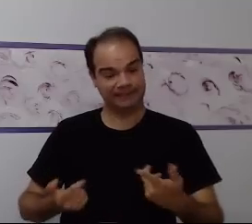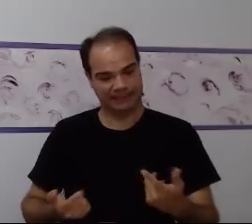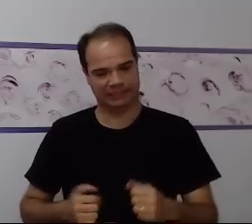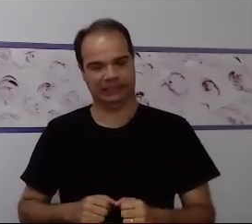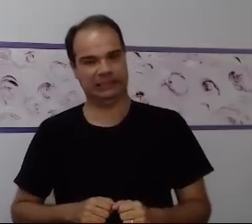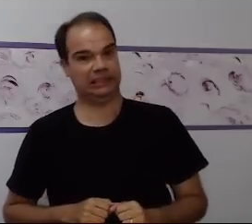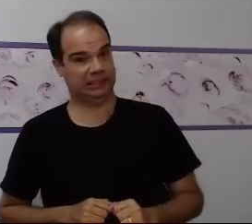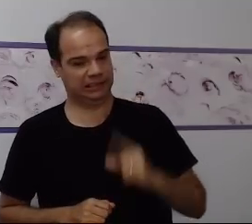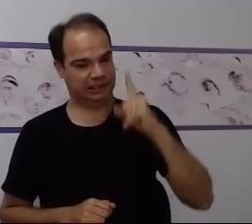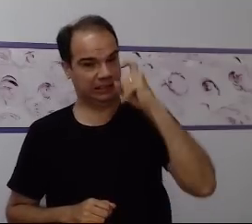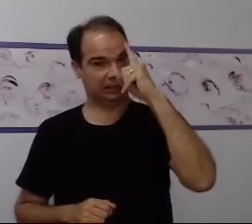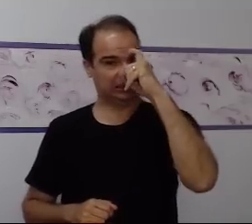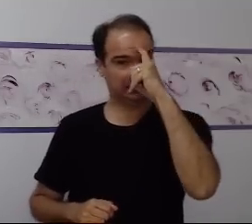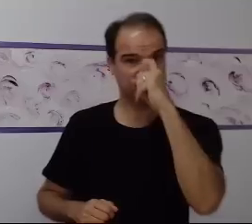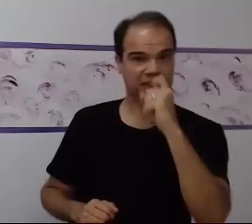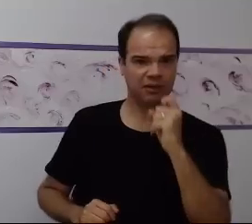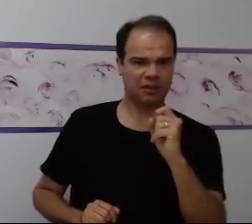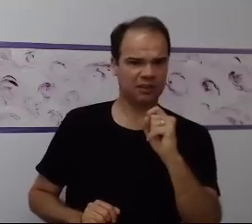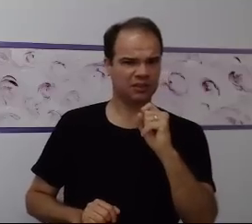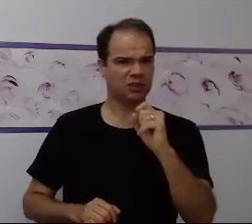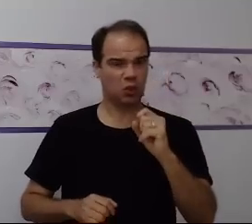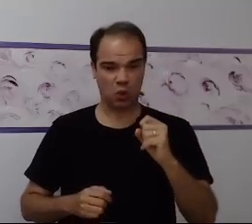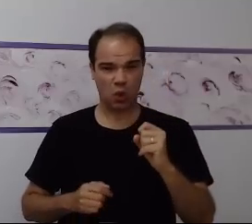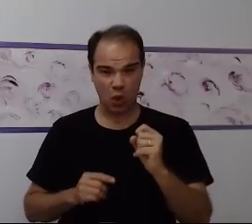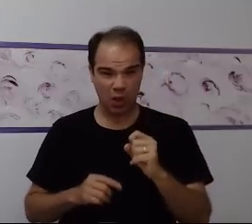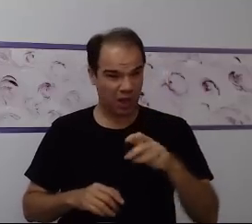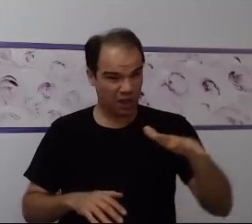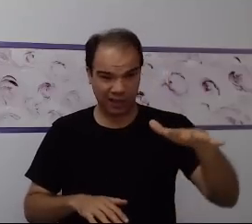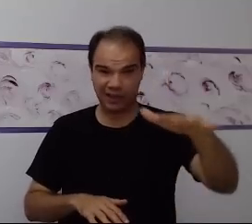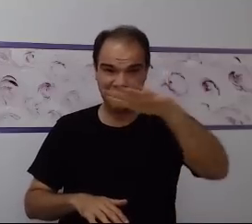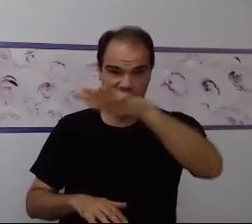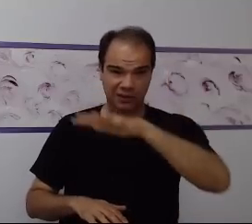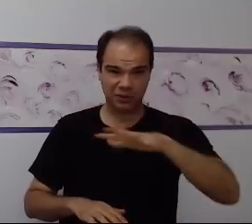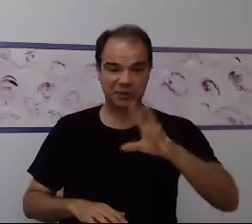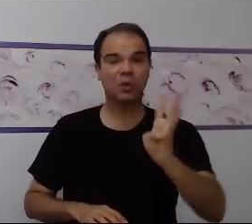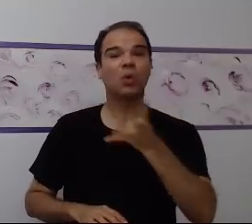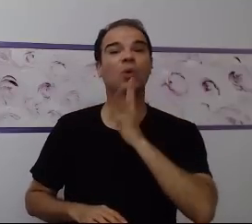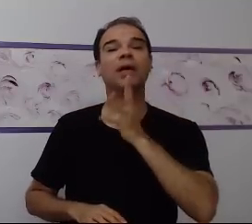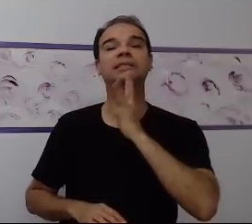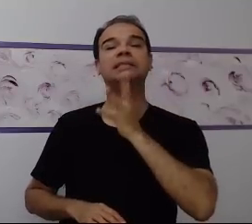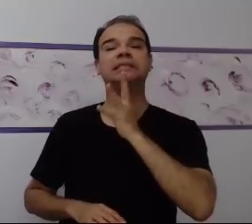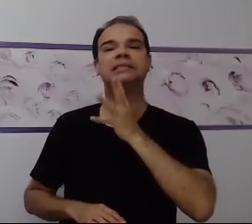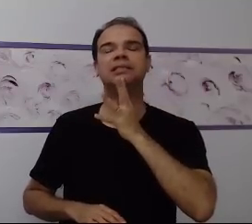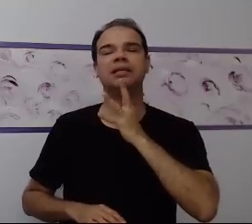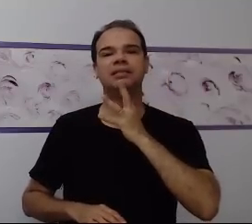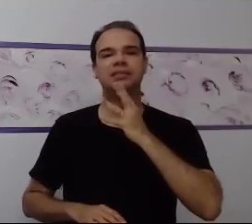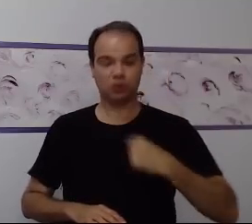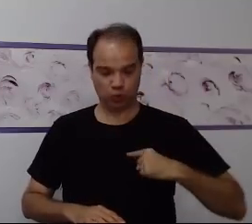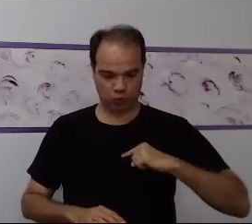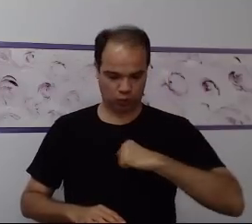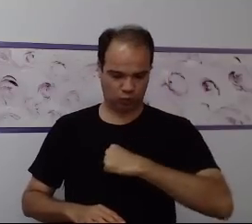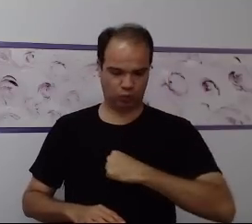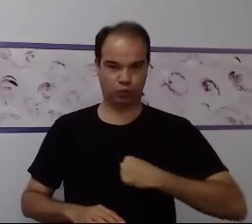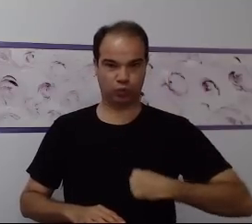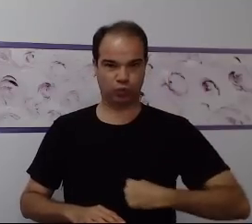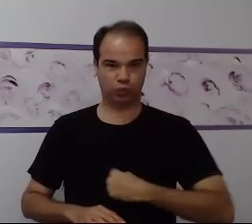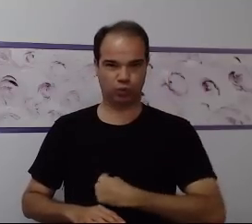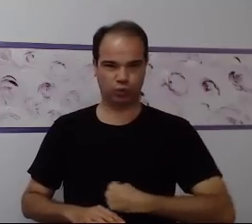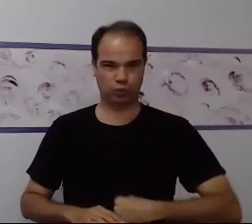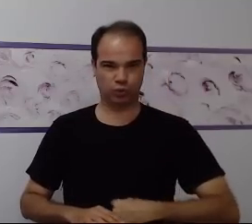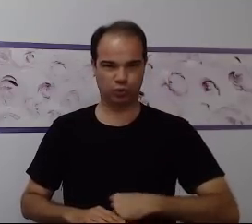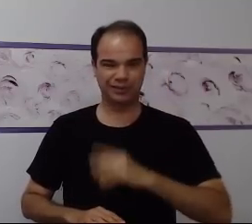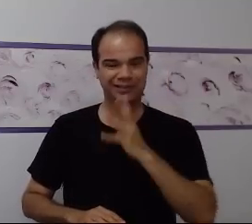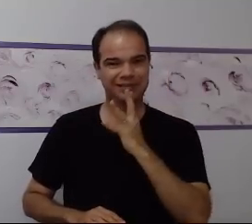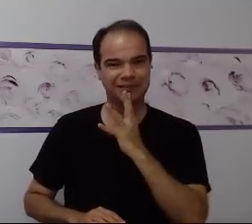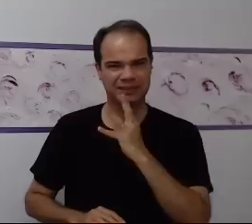Na verdade, nem nós conseguimos ter essa estrutura muito bem assimilada. A gente sabe